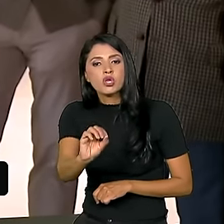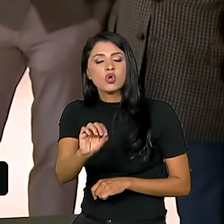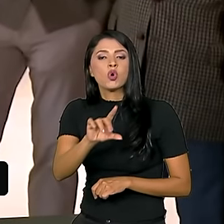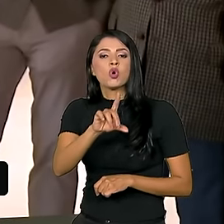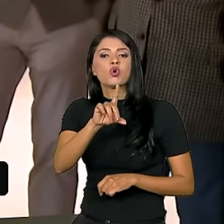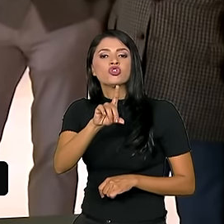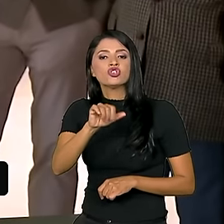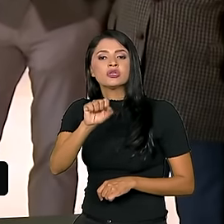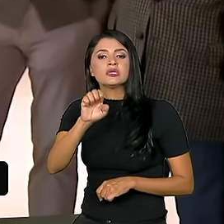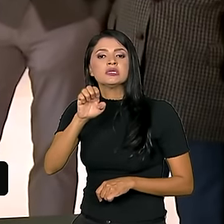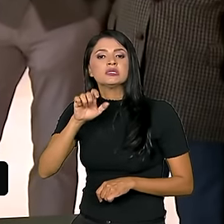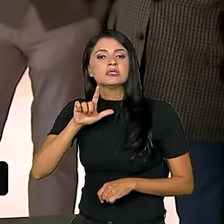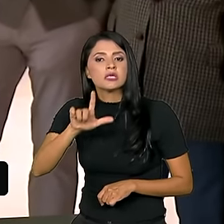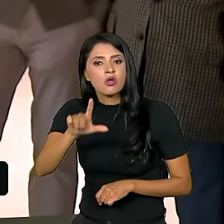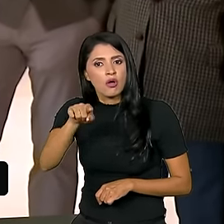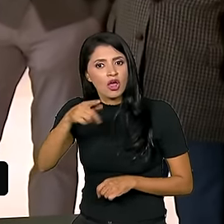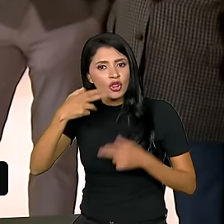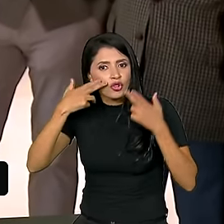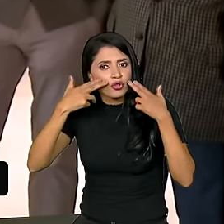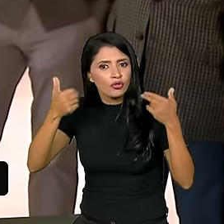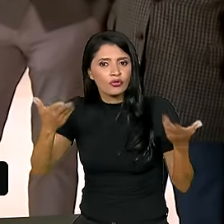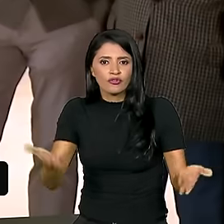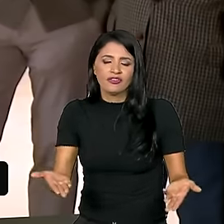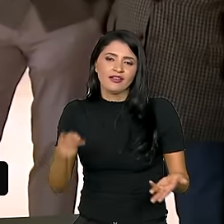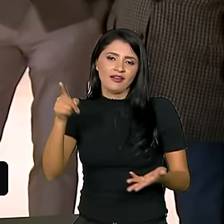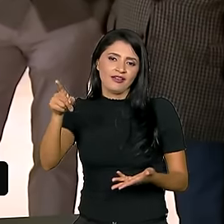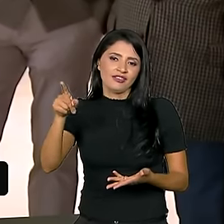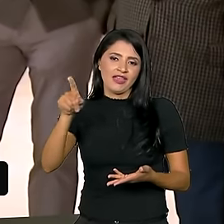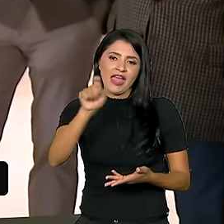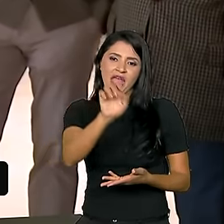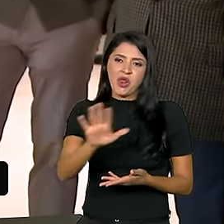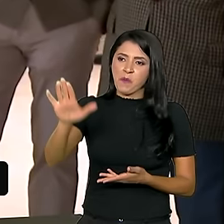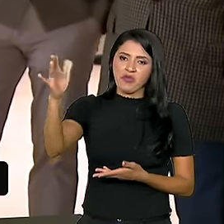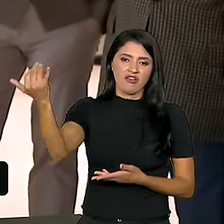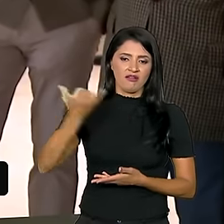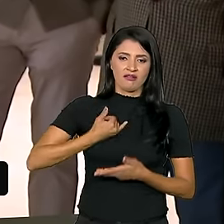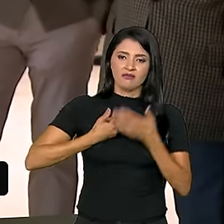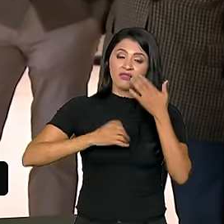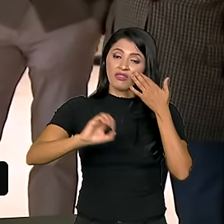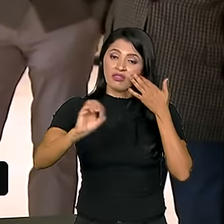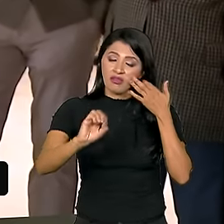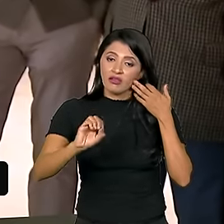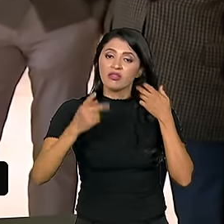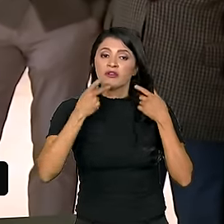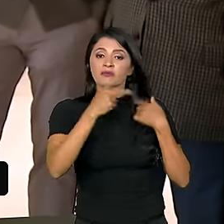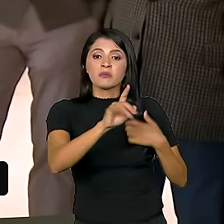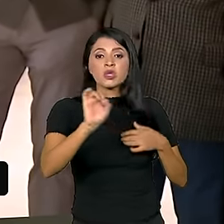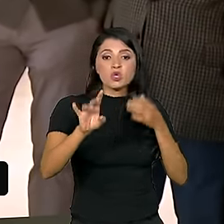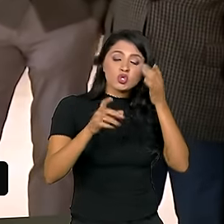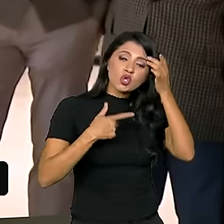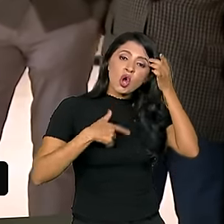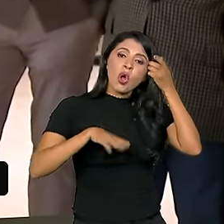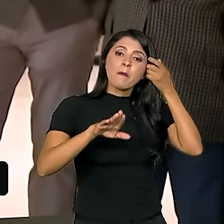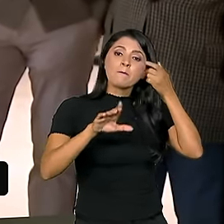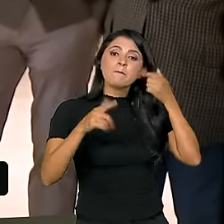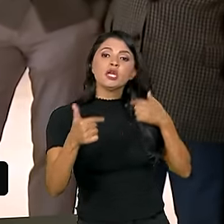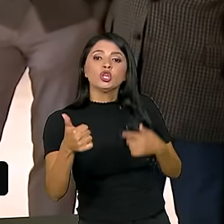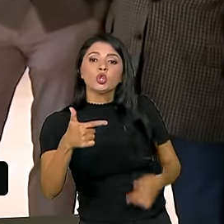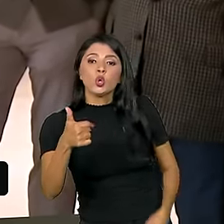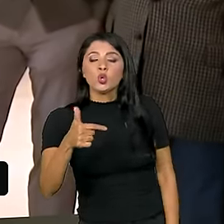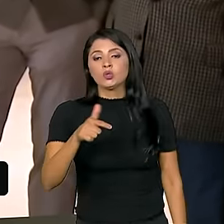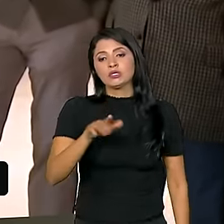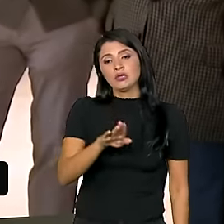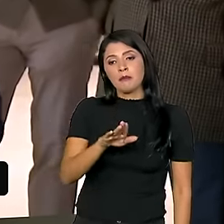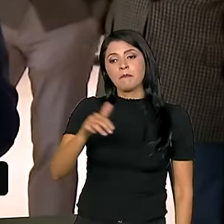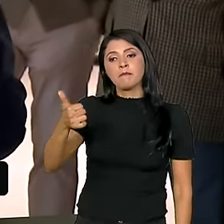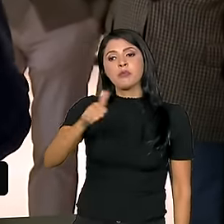Essa é uma novidade que a indústria automobilística europeia não falava para nós. Ele dizia não, só pode usar B12, B11, porque senão